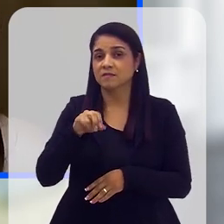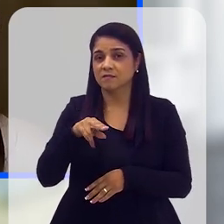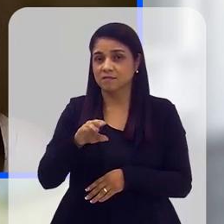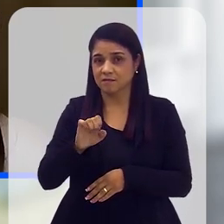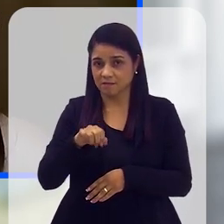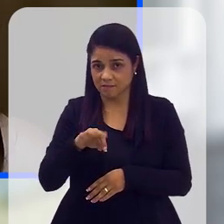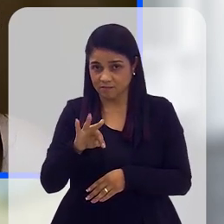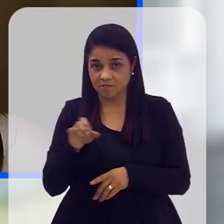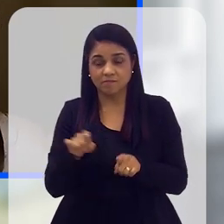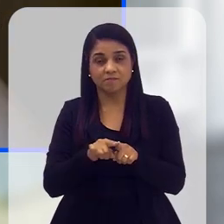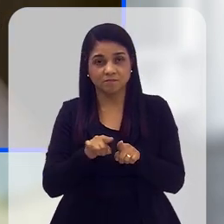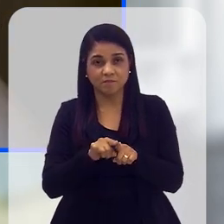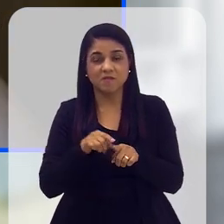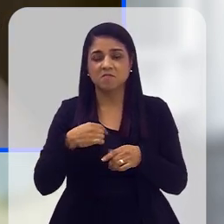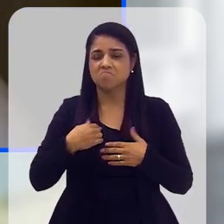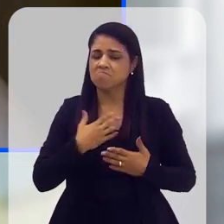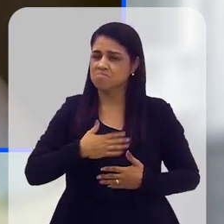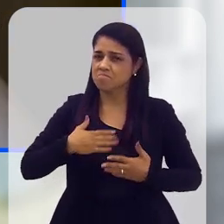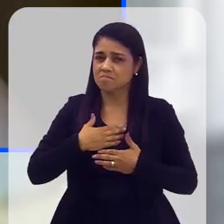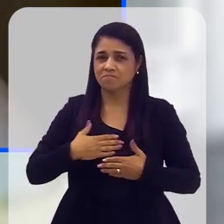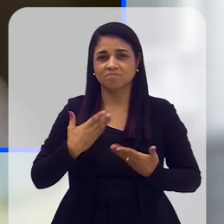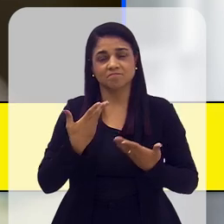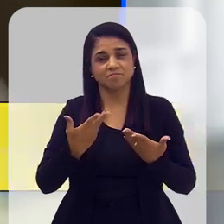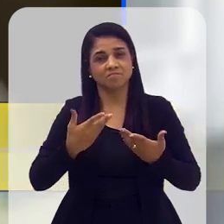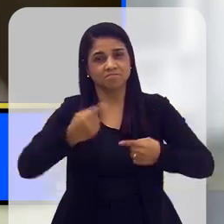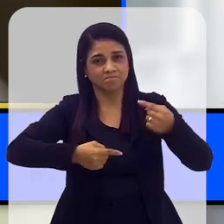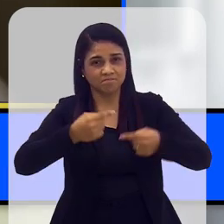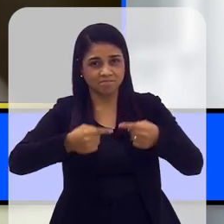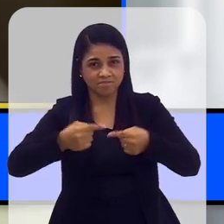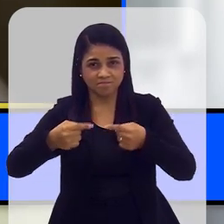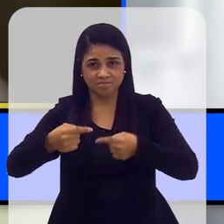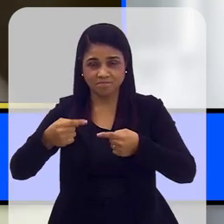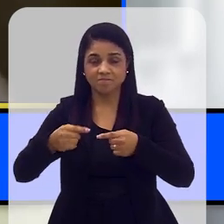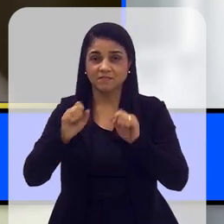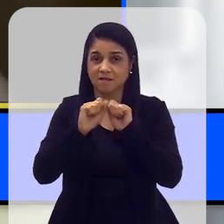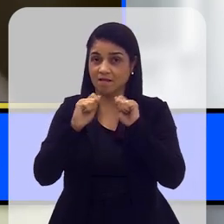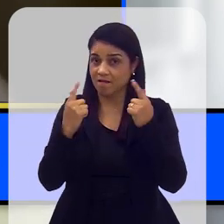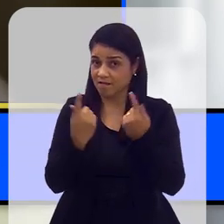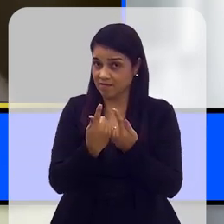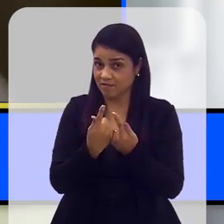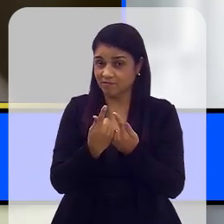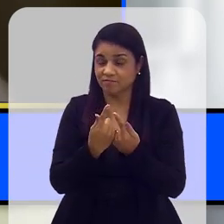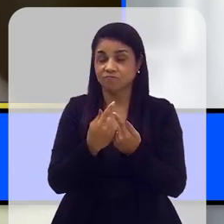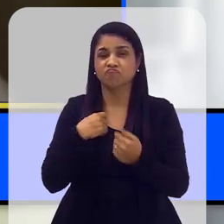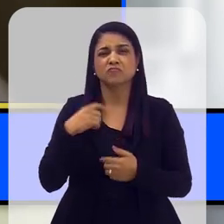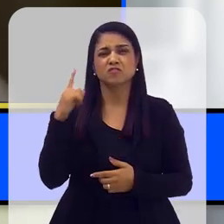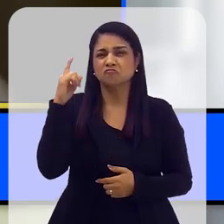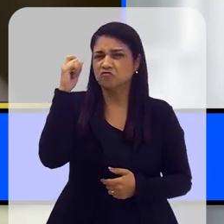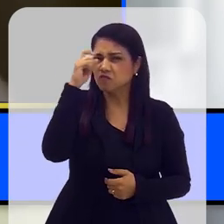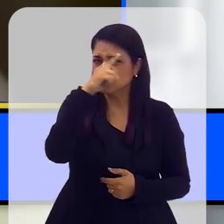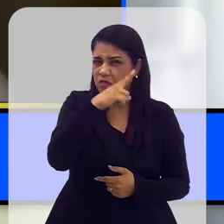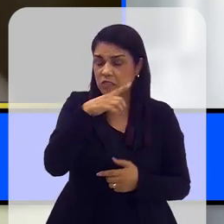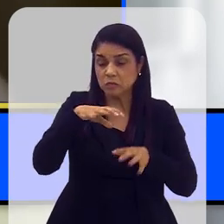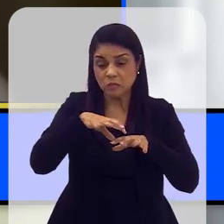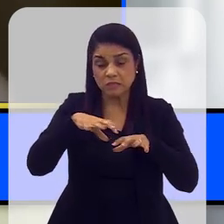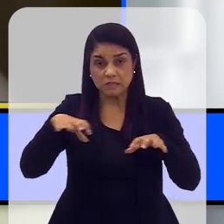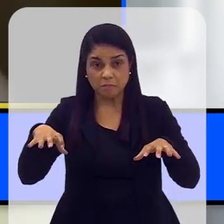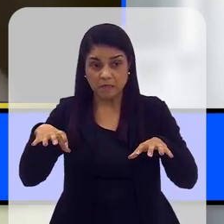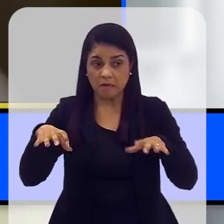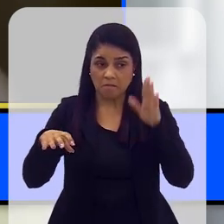É um prazer aqui poder participar desse debate da Alerje. É até difícil